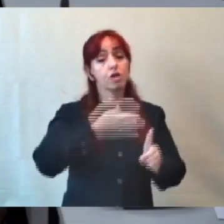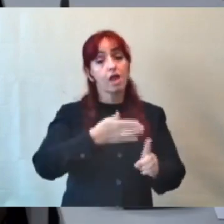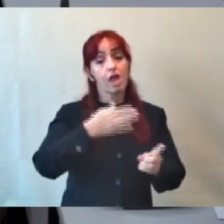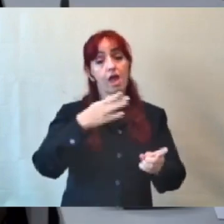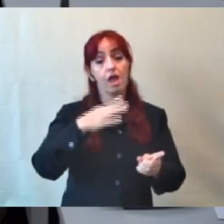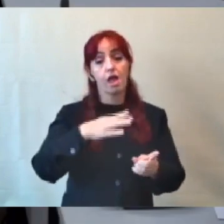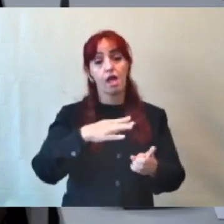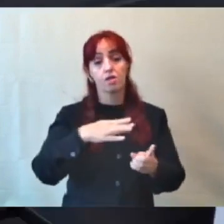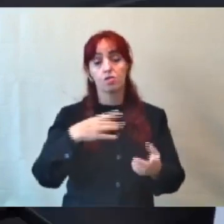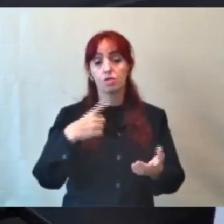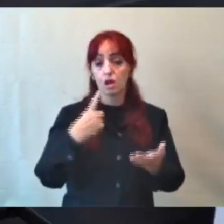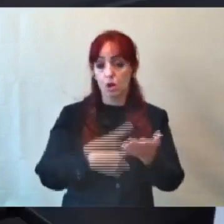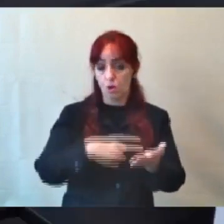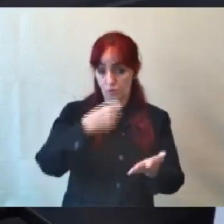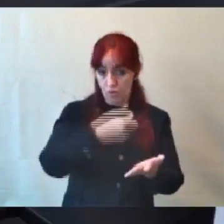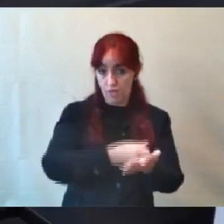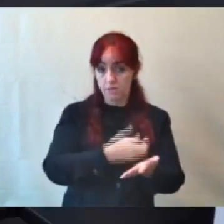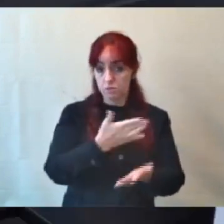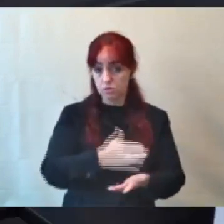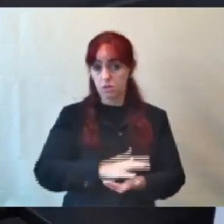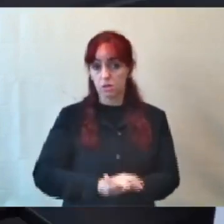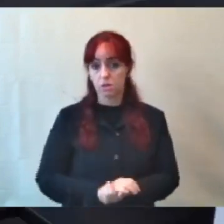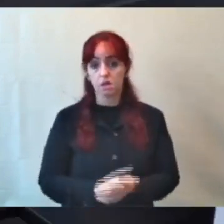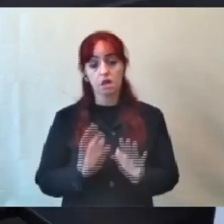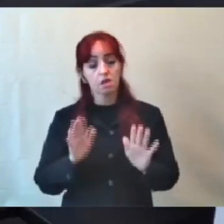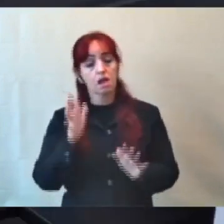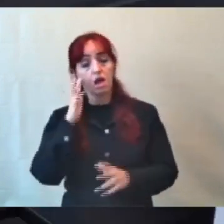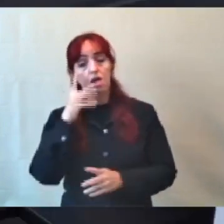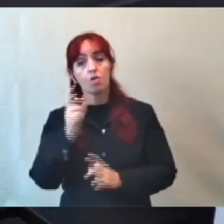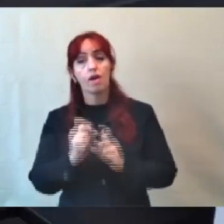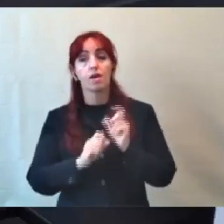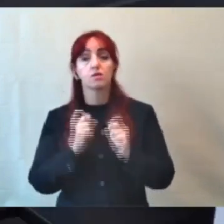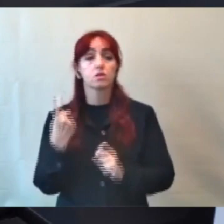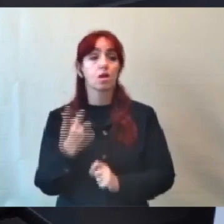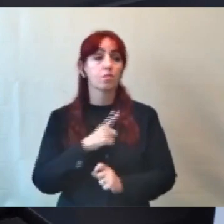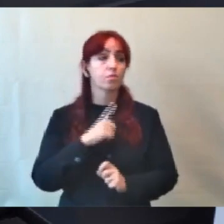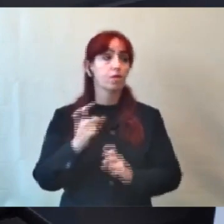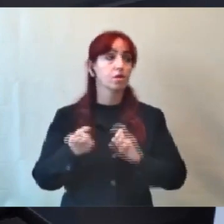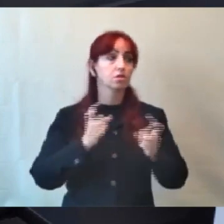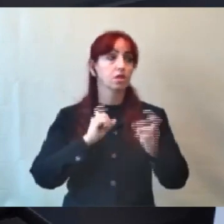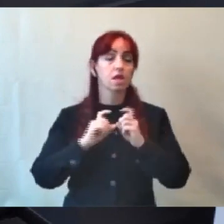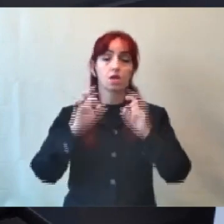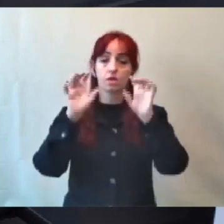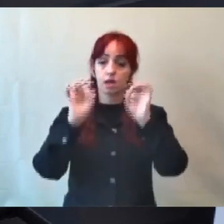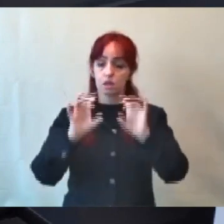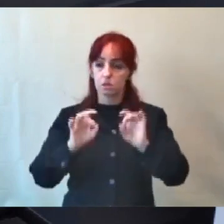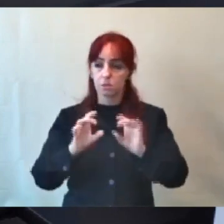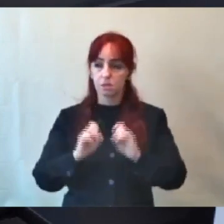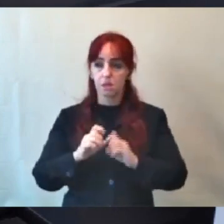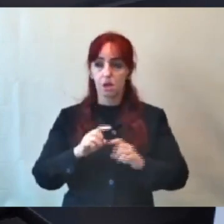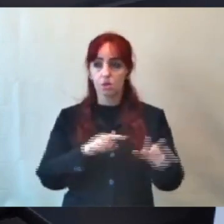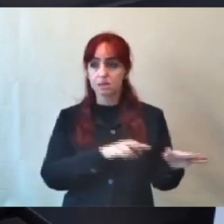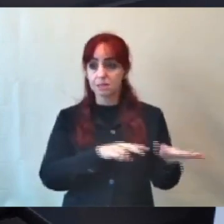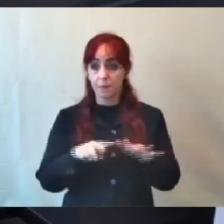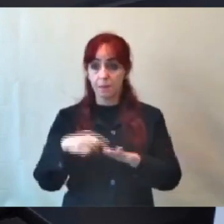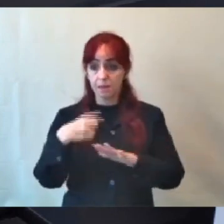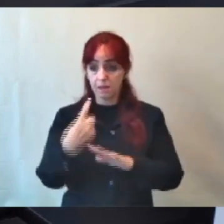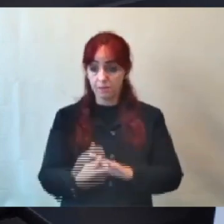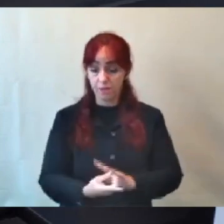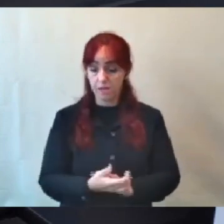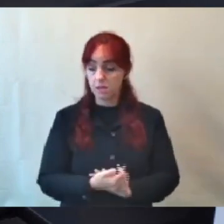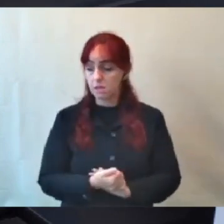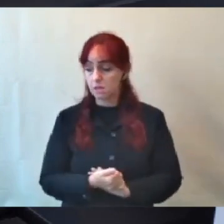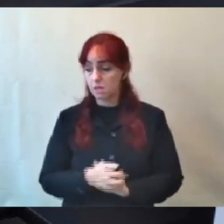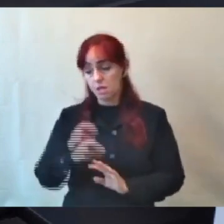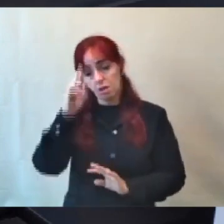Vereador Reinaldo, eu acho que a gente pode, então, fazer uma reunião extraordinária na semana que vem, e o senhor, se quiser nos